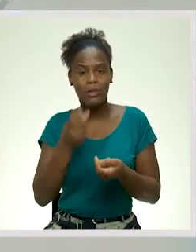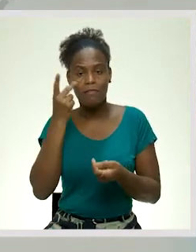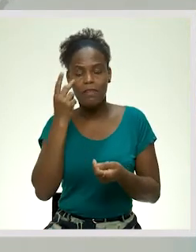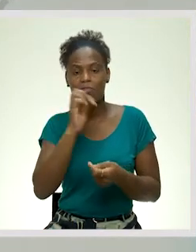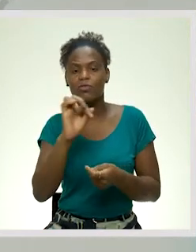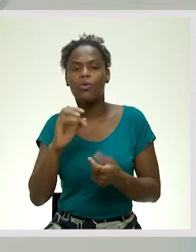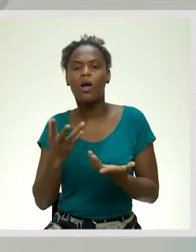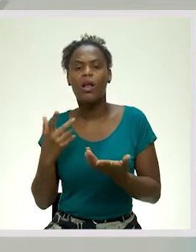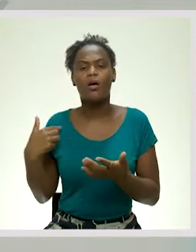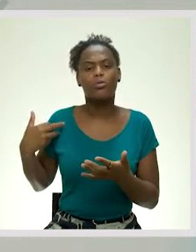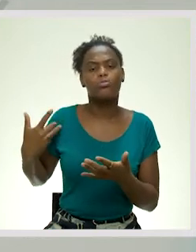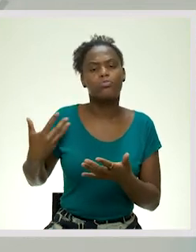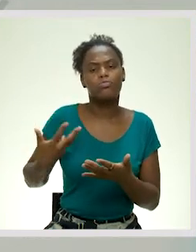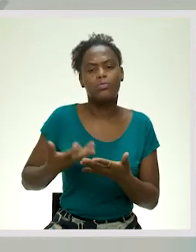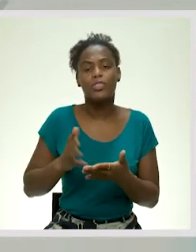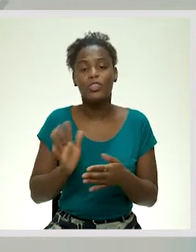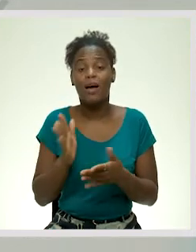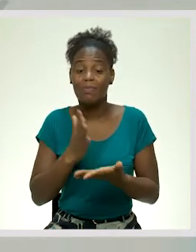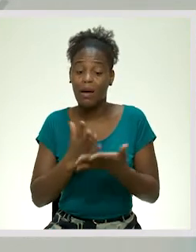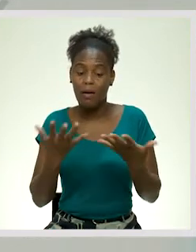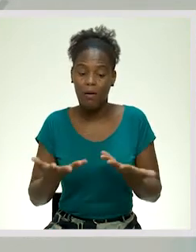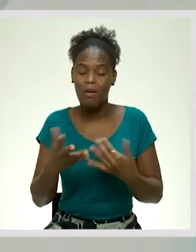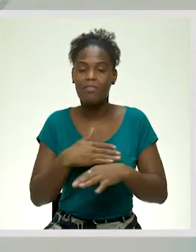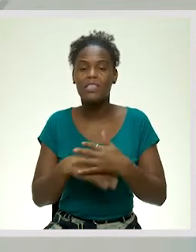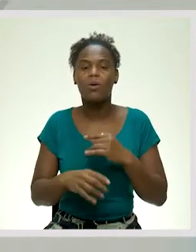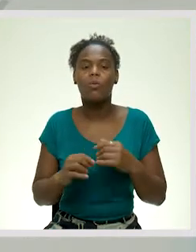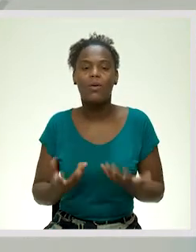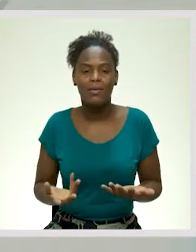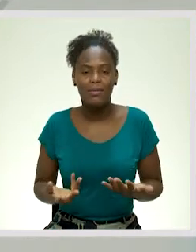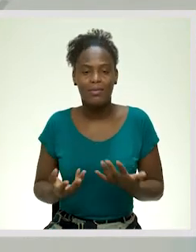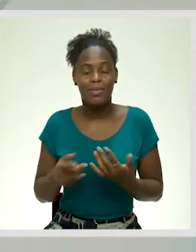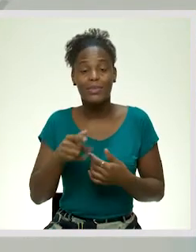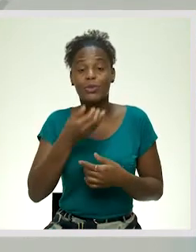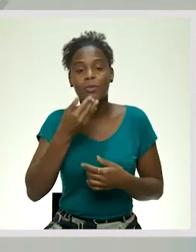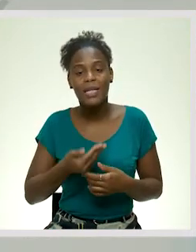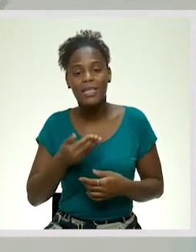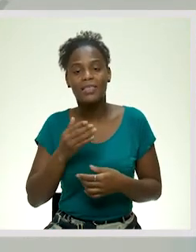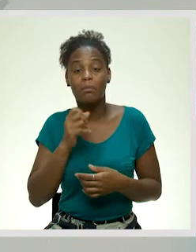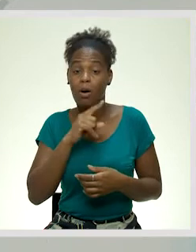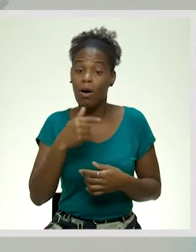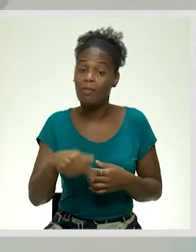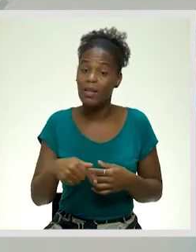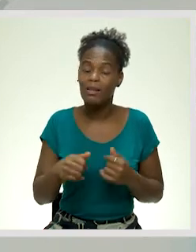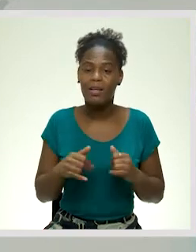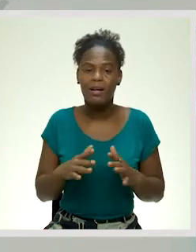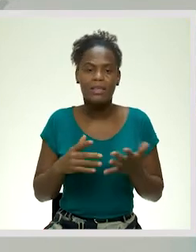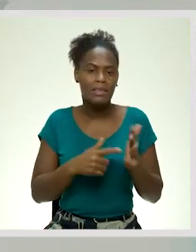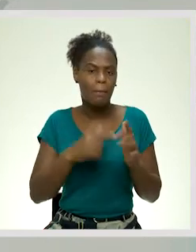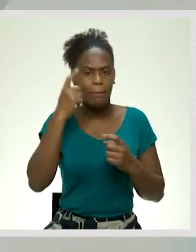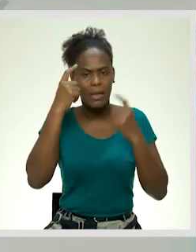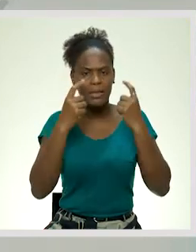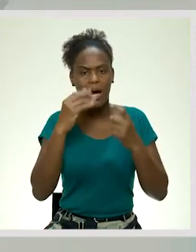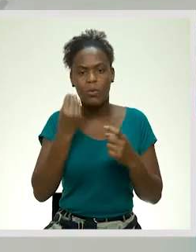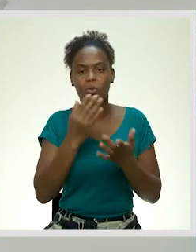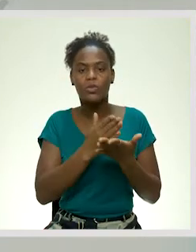trajetória que já fizeram, o que é já fizeram até agora e experiências que vocês poderão ter. Eu estou a pensar, por exemplo, nos